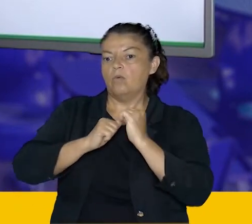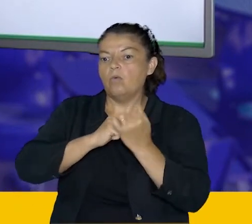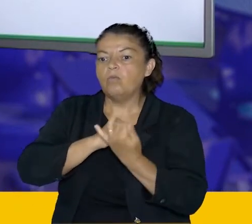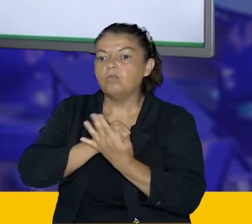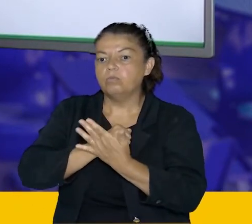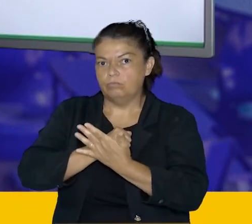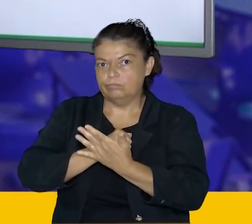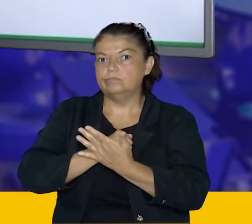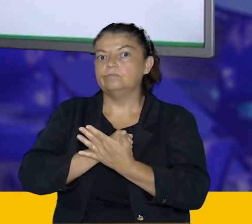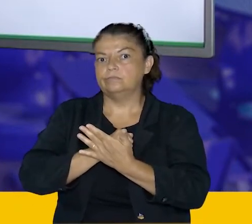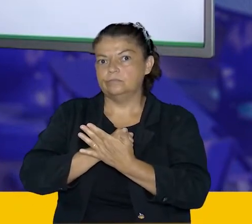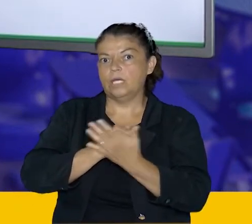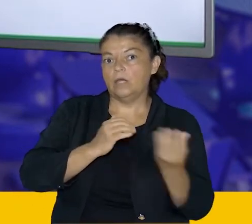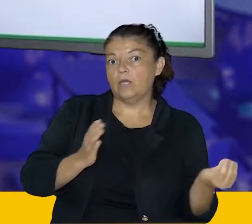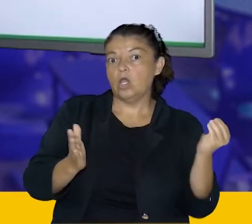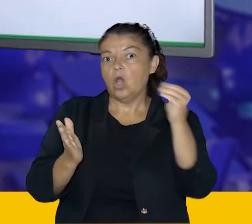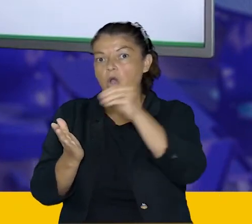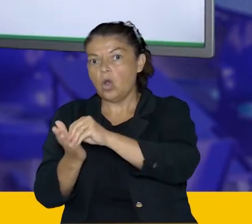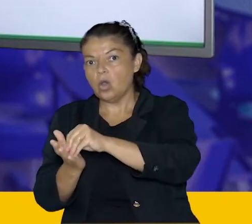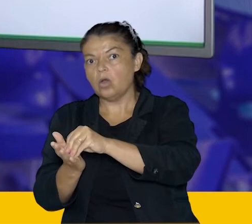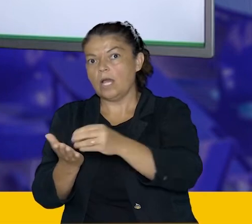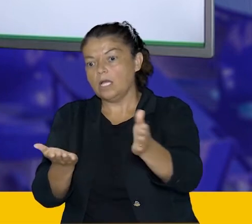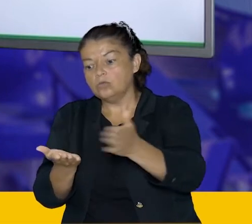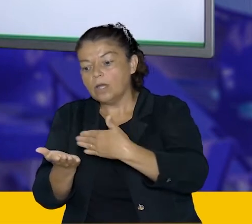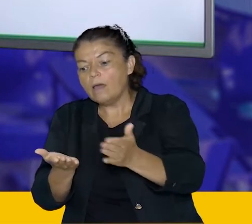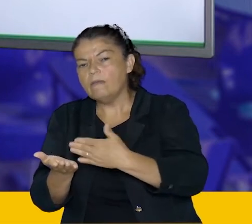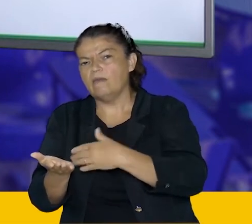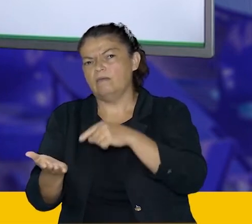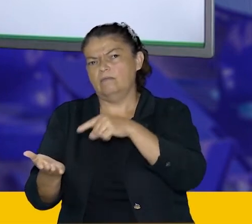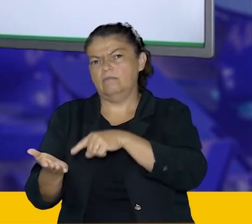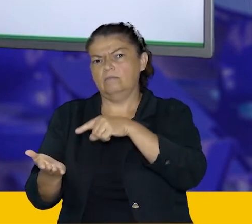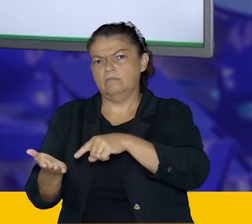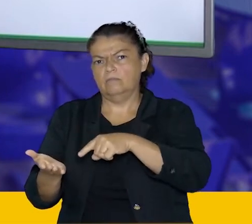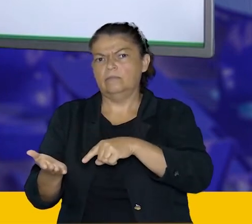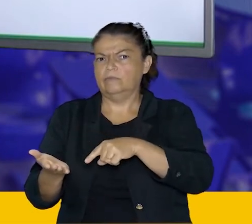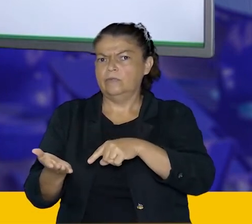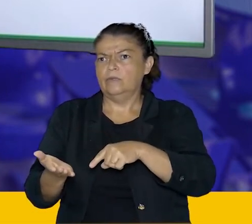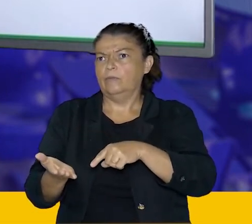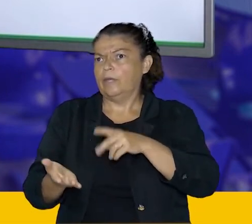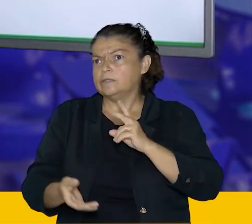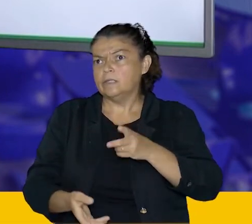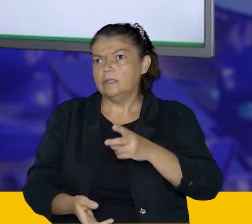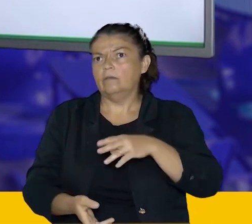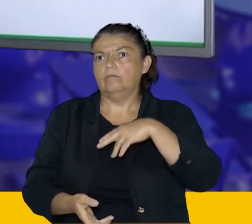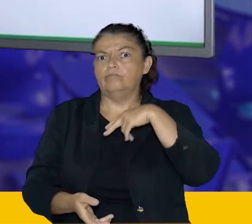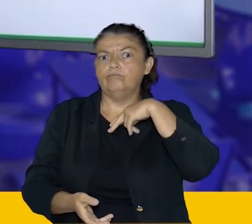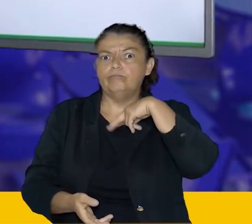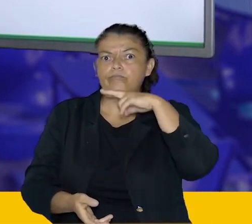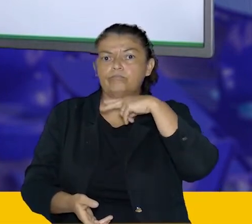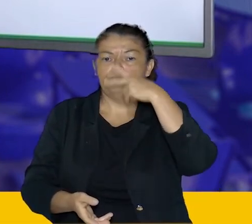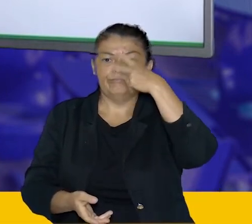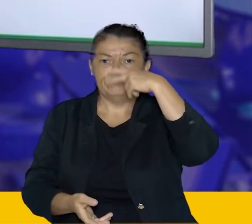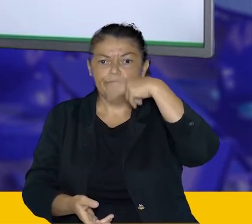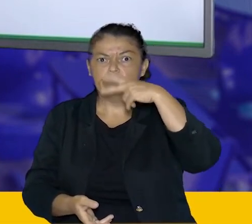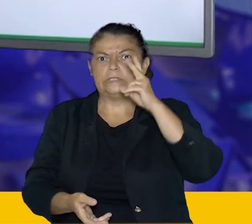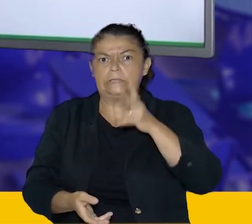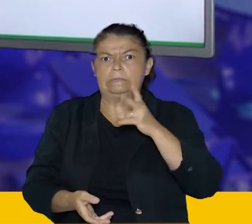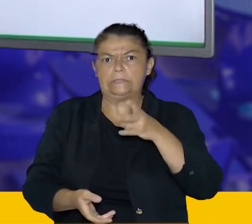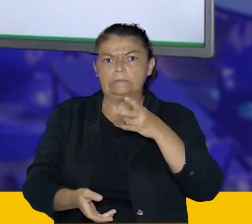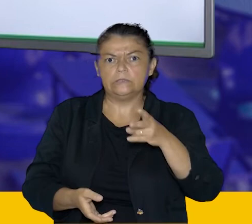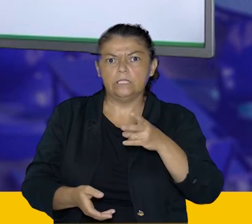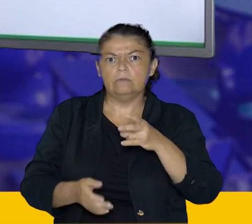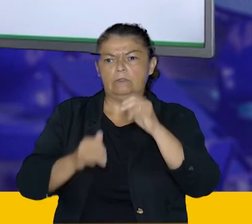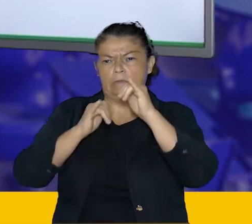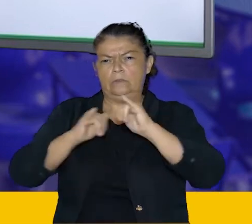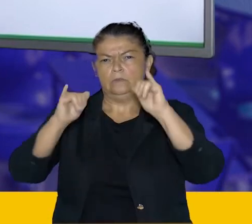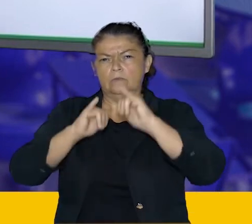relate isso no caderno. sei que é um assunto bastante comum, que a gente tem falado bastante, mas informação não quer demais. Então pega aí o